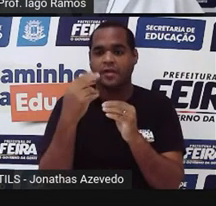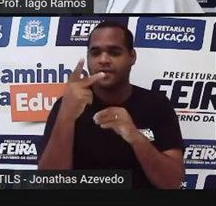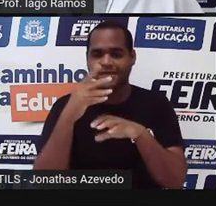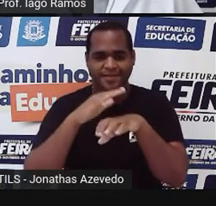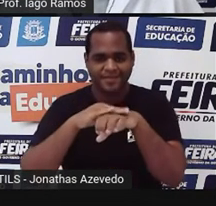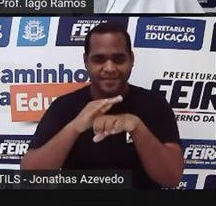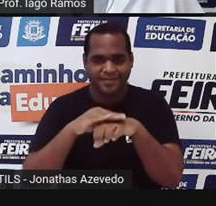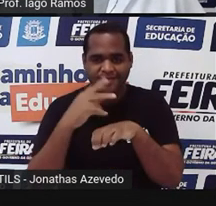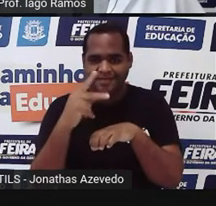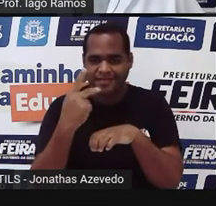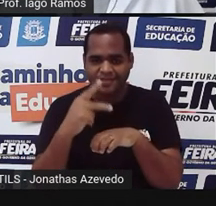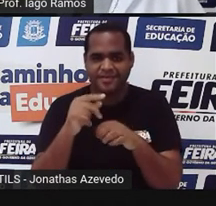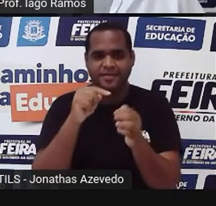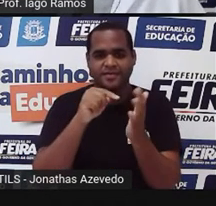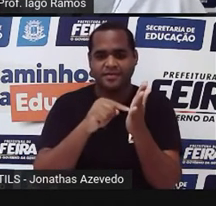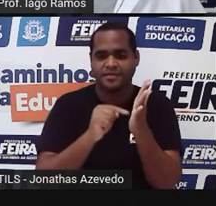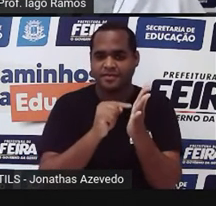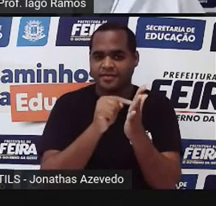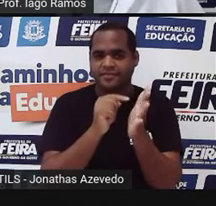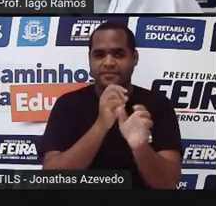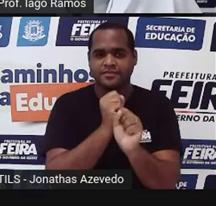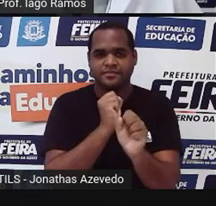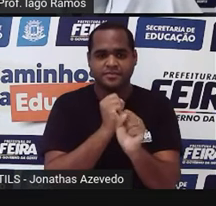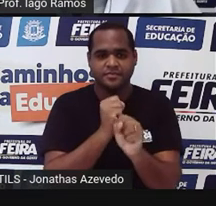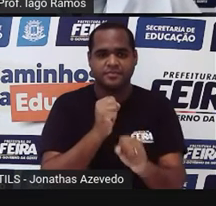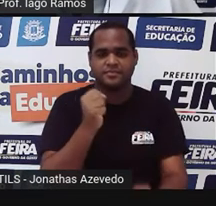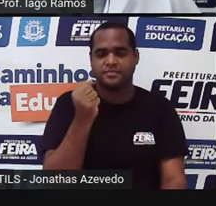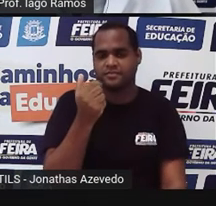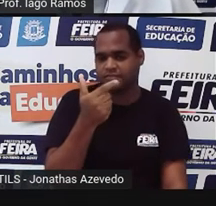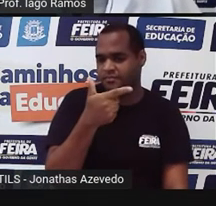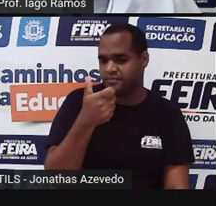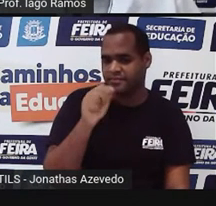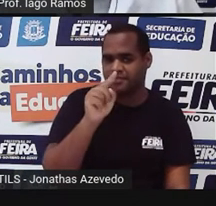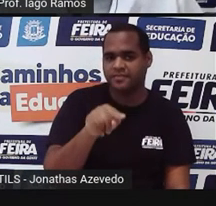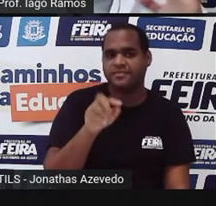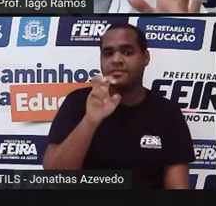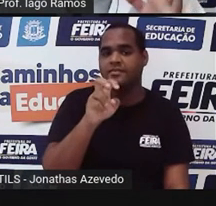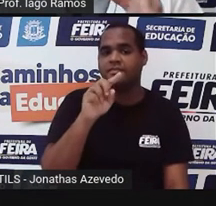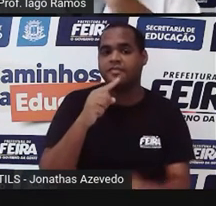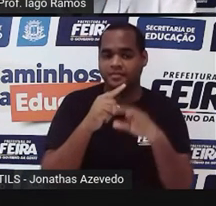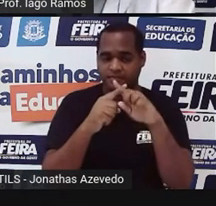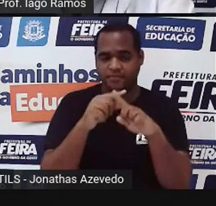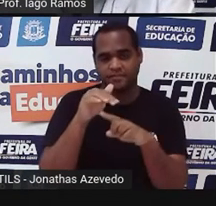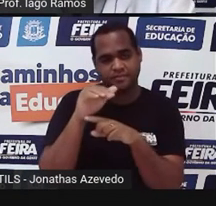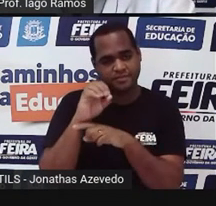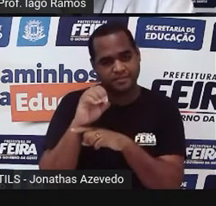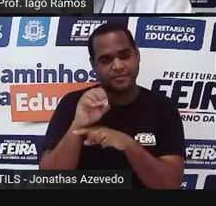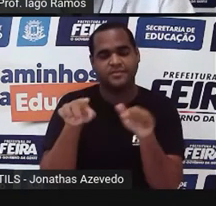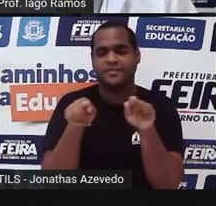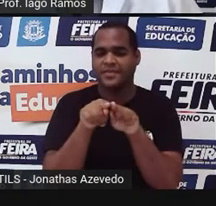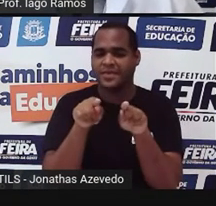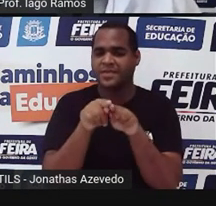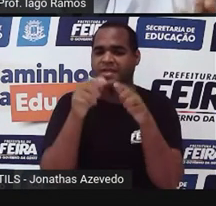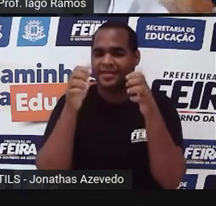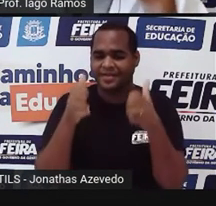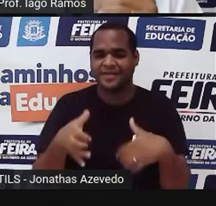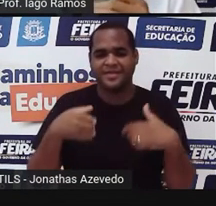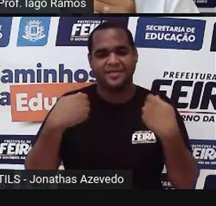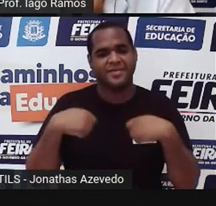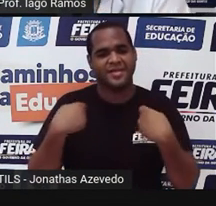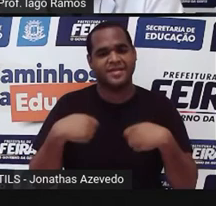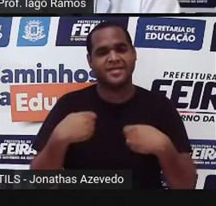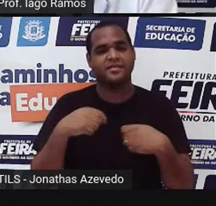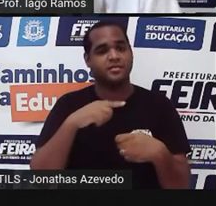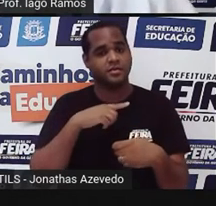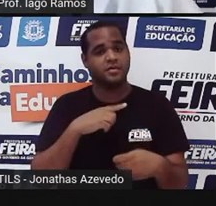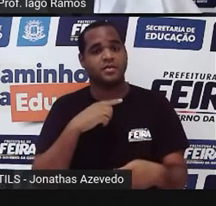você ver. Só que se eu multipliquei o 21,5 por 10, eu tenho que multiplicar também o 3, tá bom? O 3 vezes